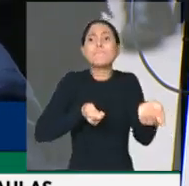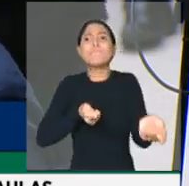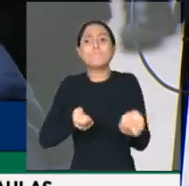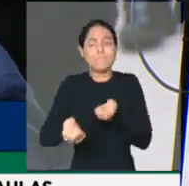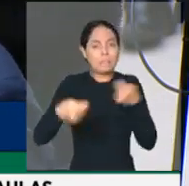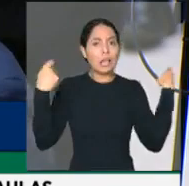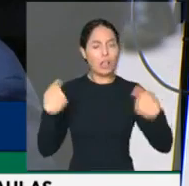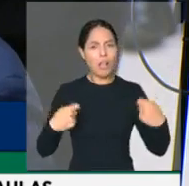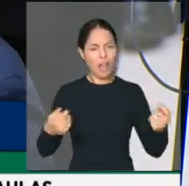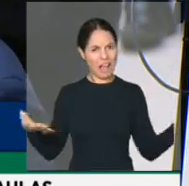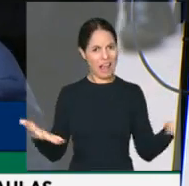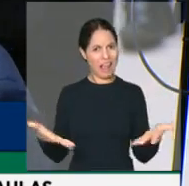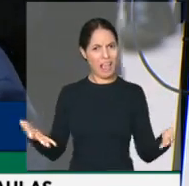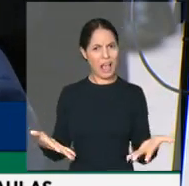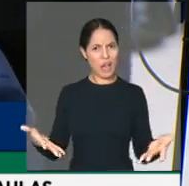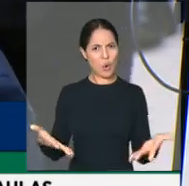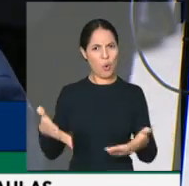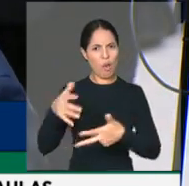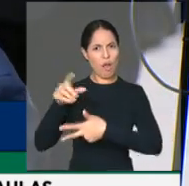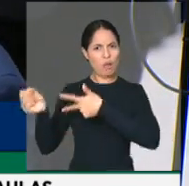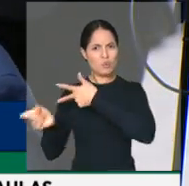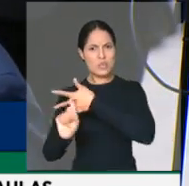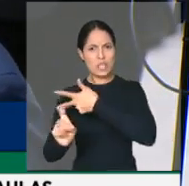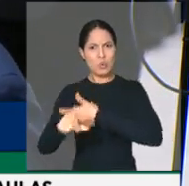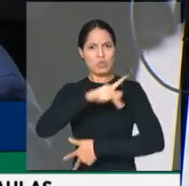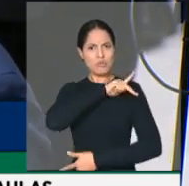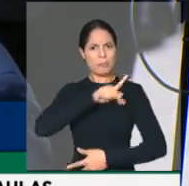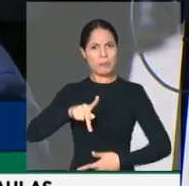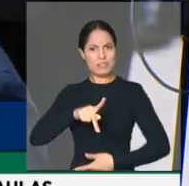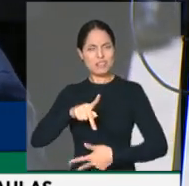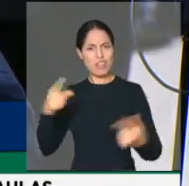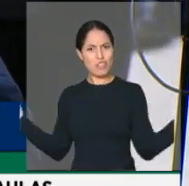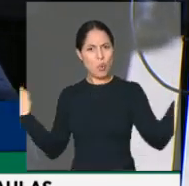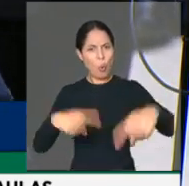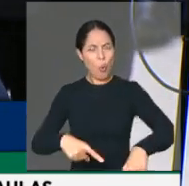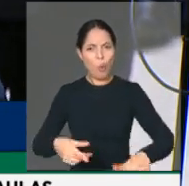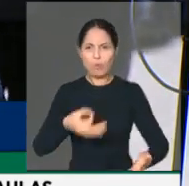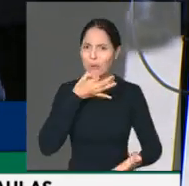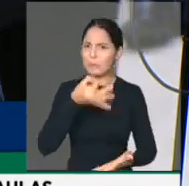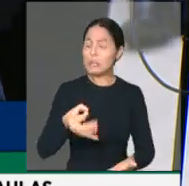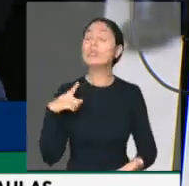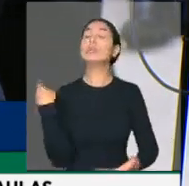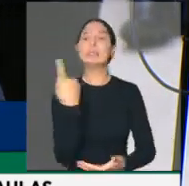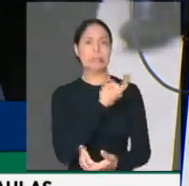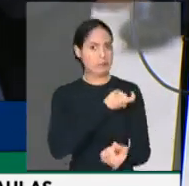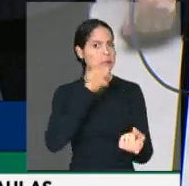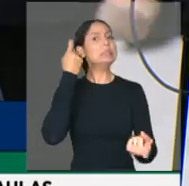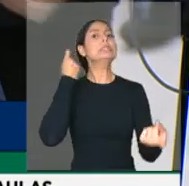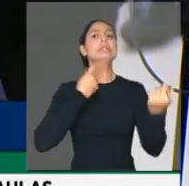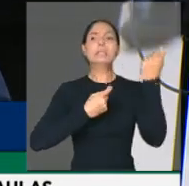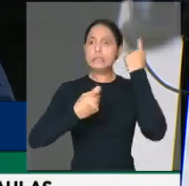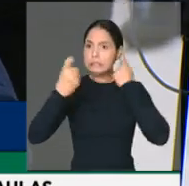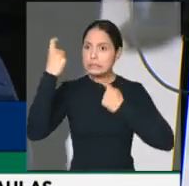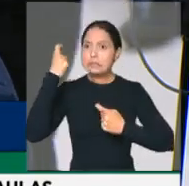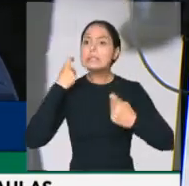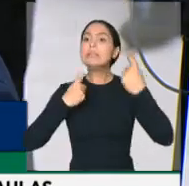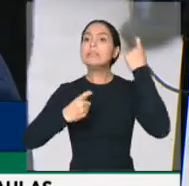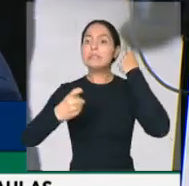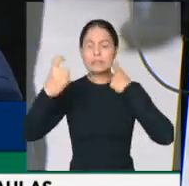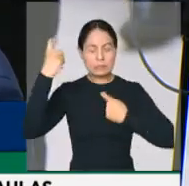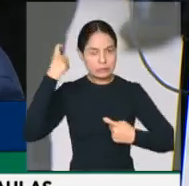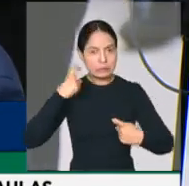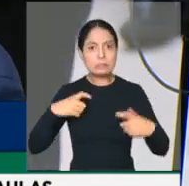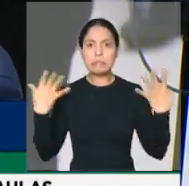vai em sentido contrário. Então, é extremamente preocupante, eu quero deixar registrada aqui a posição do PSB